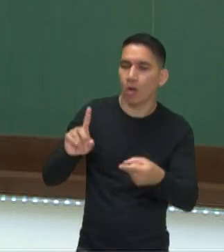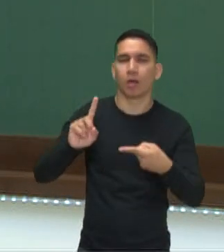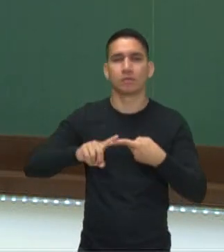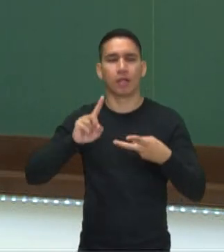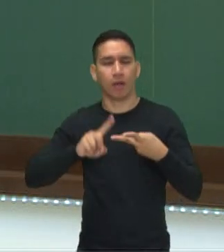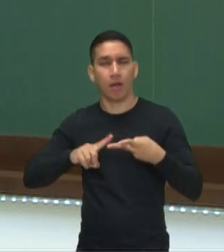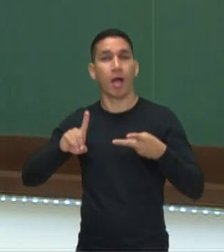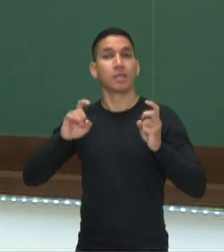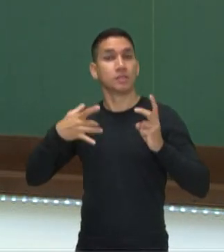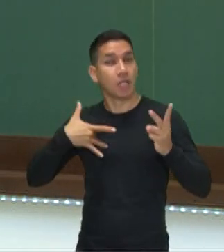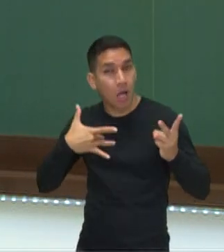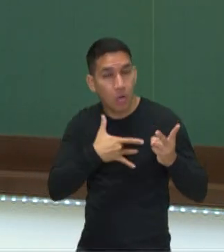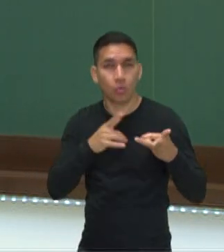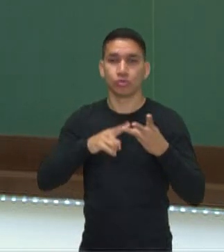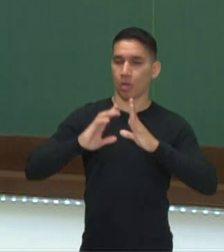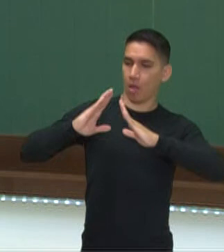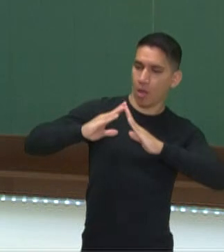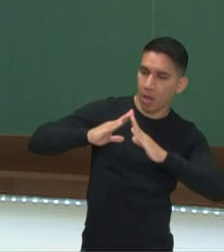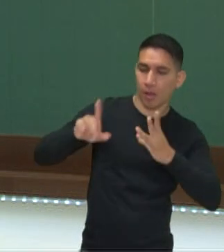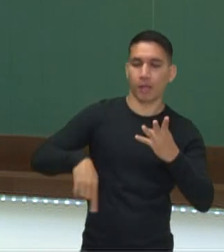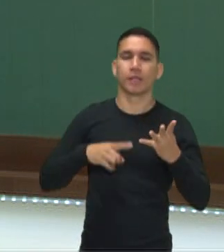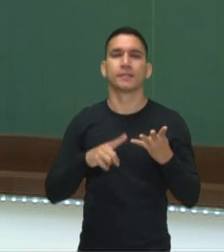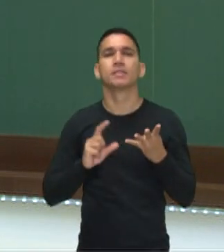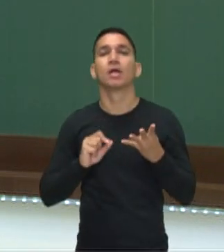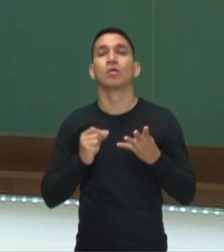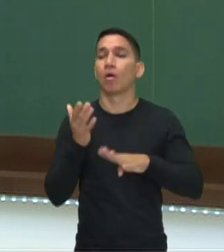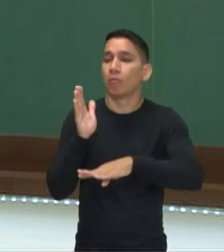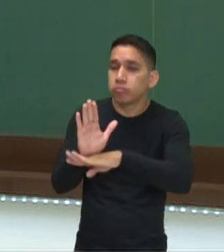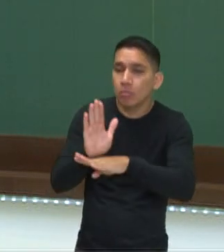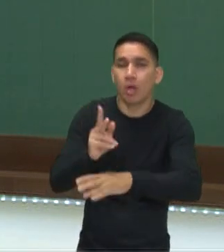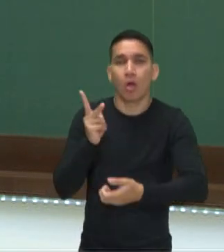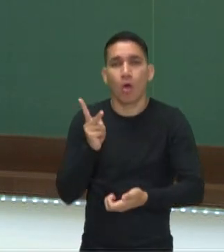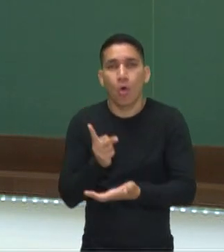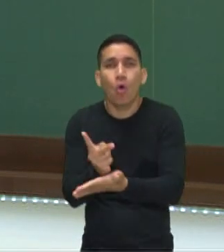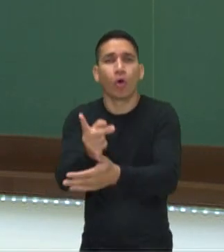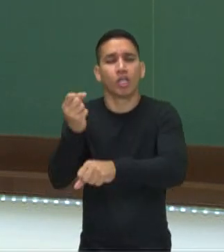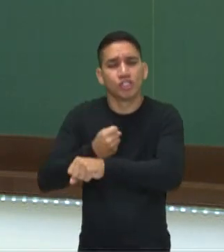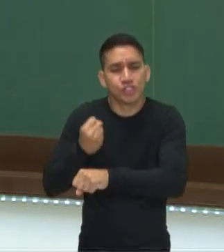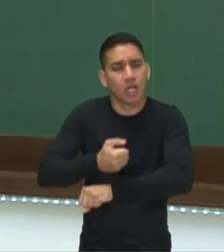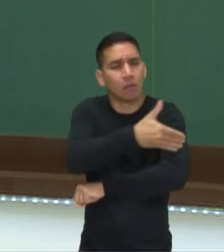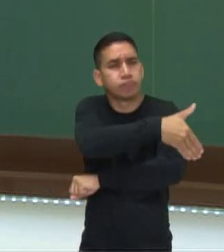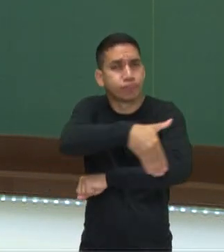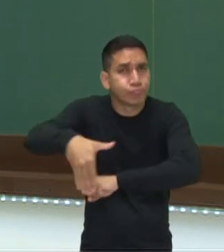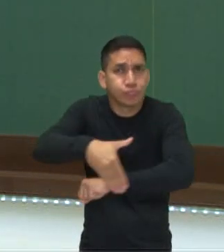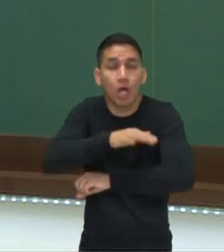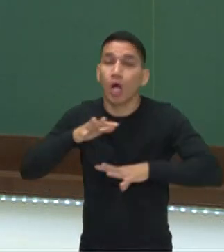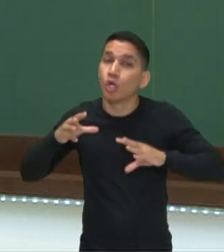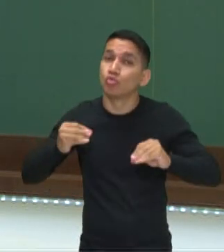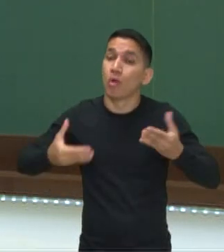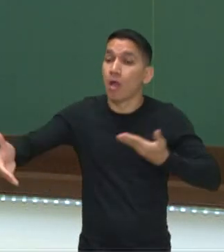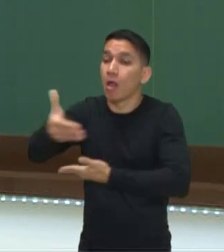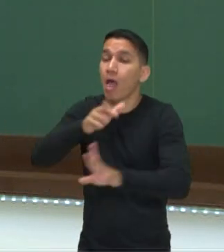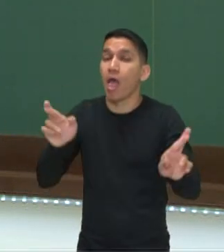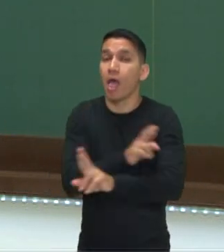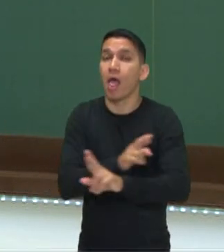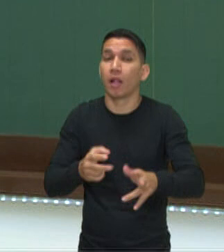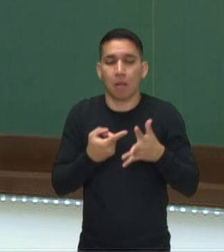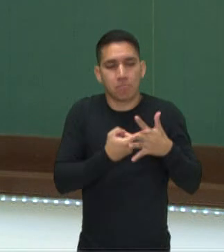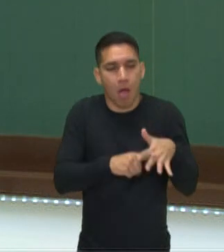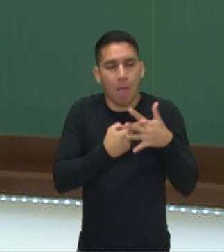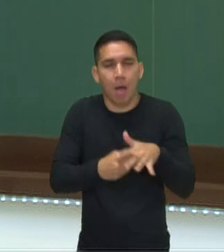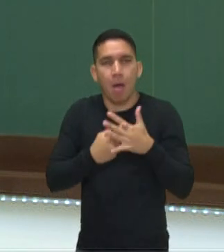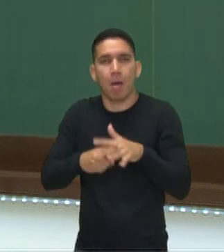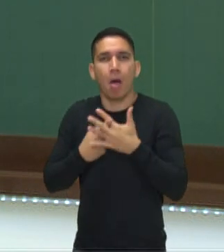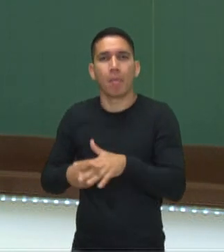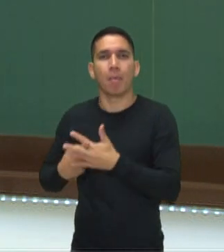a saúde, a habitação, a gente manter as estradas, né? Tudo que envolve a manutenção